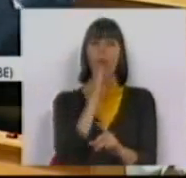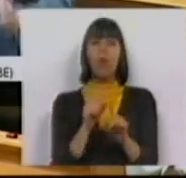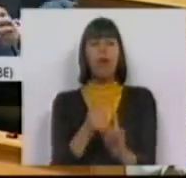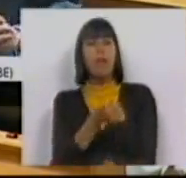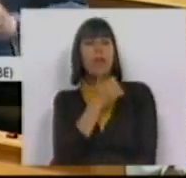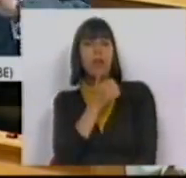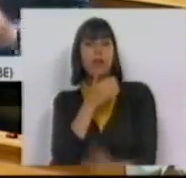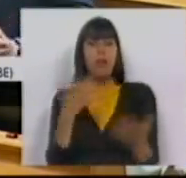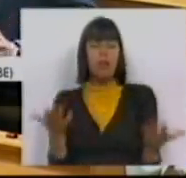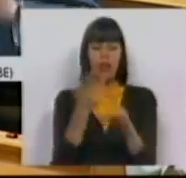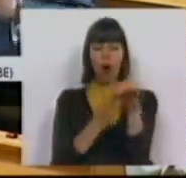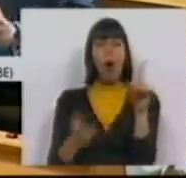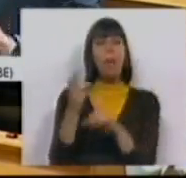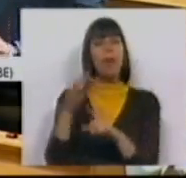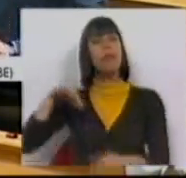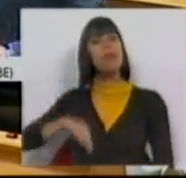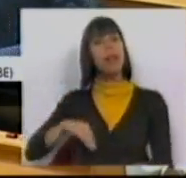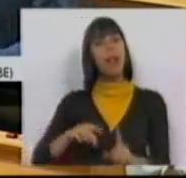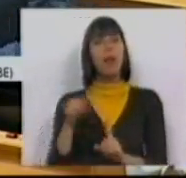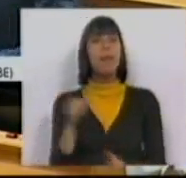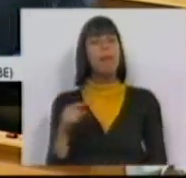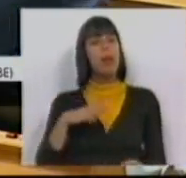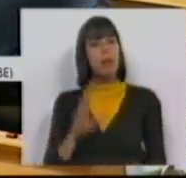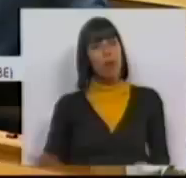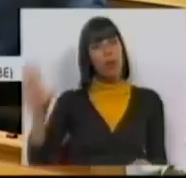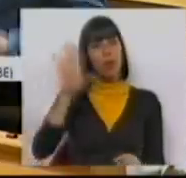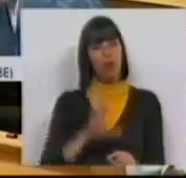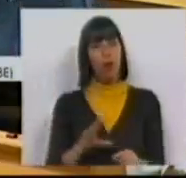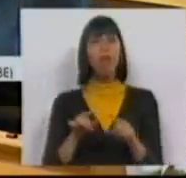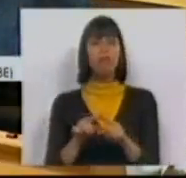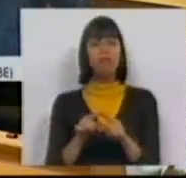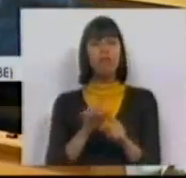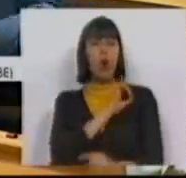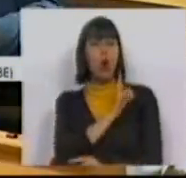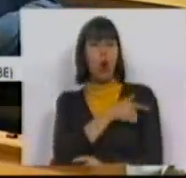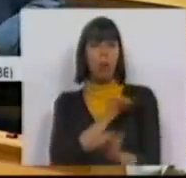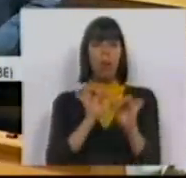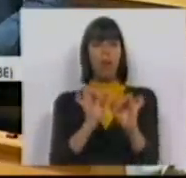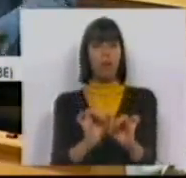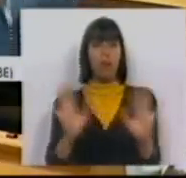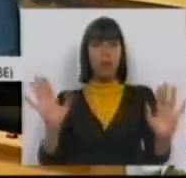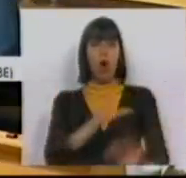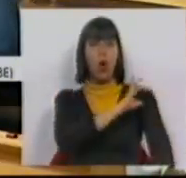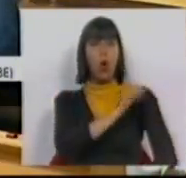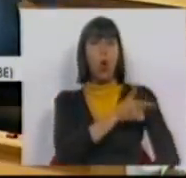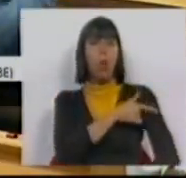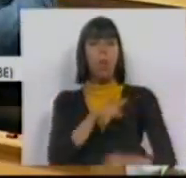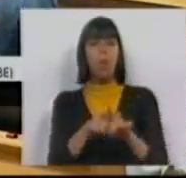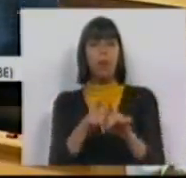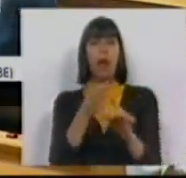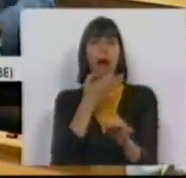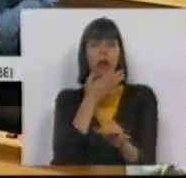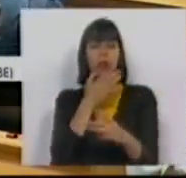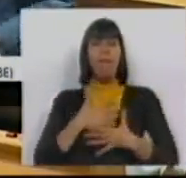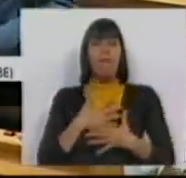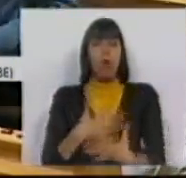decidir o aumento do salário mínimo nacional. É uma competência sua, é uma competência que só depende